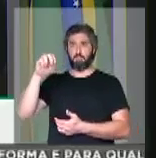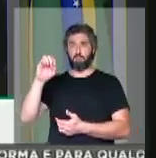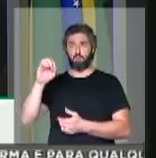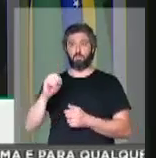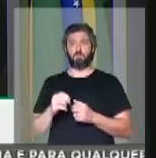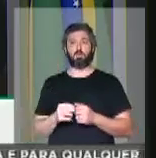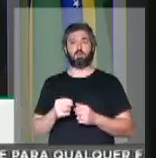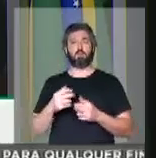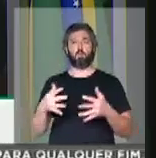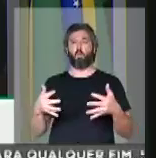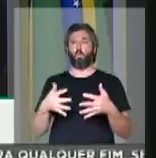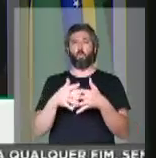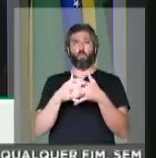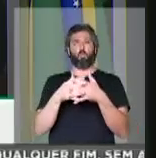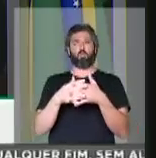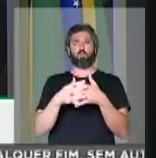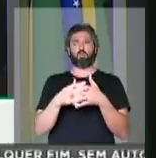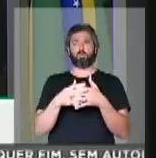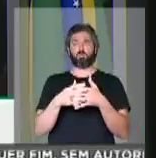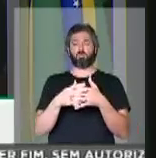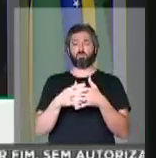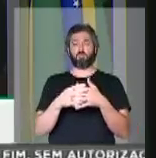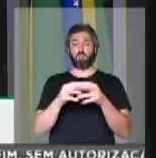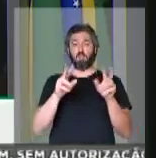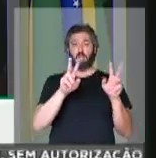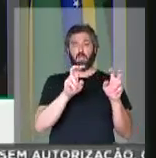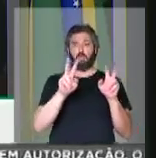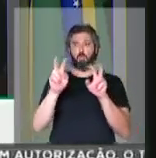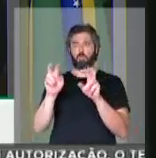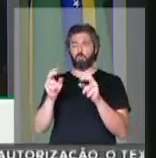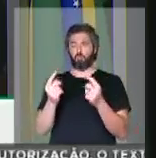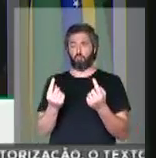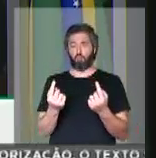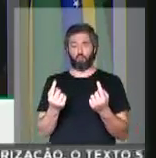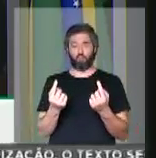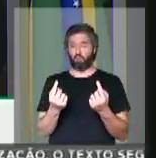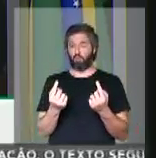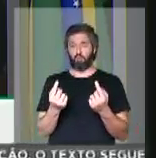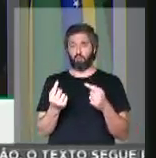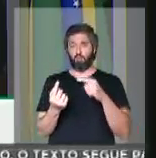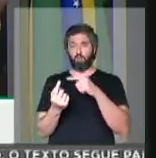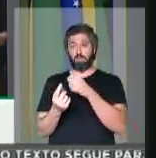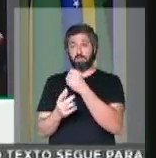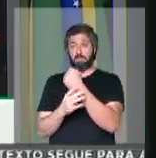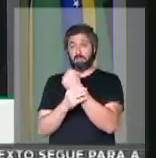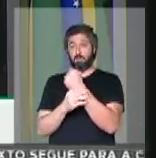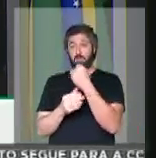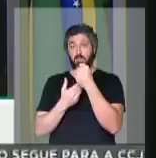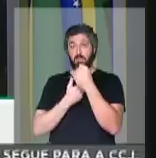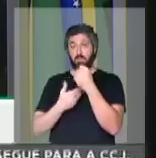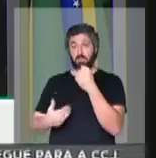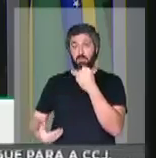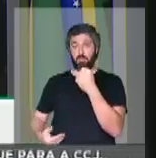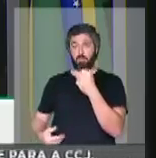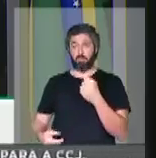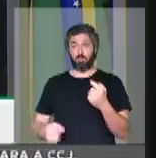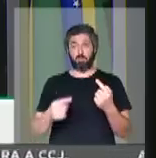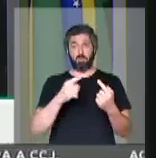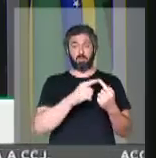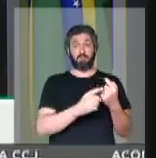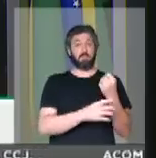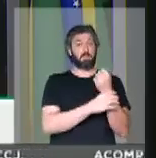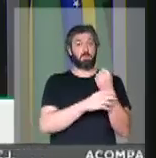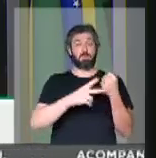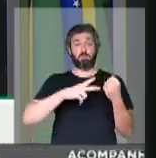vejo uma confusão muito grande de dois assuntos. Um é a segurança pública, o outro é a segurança